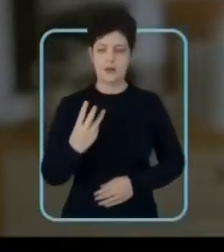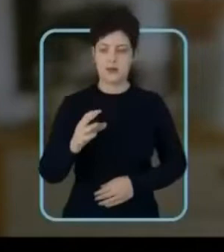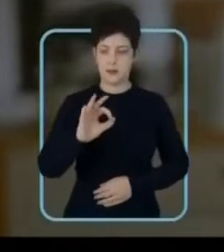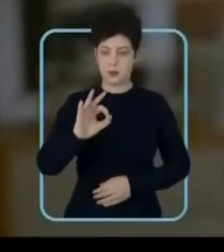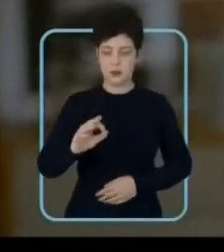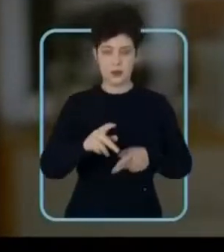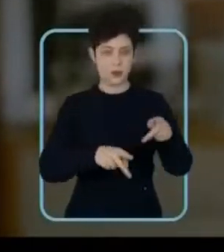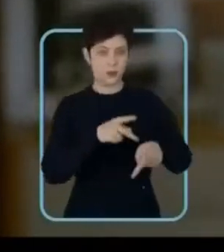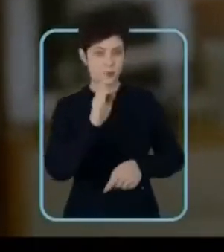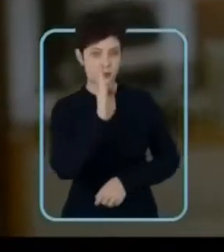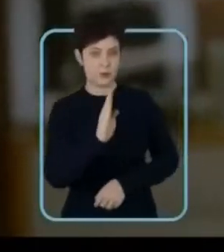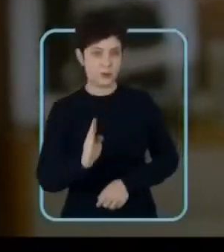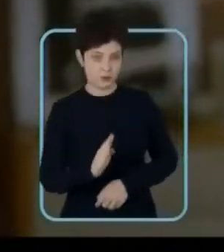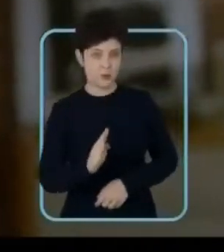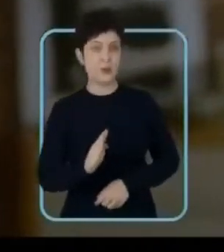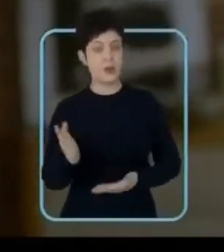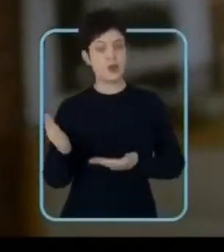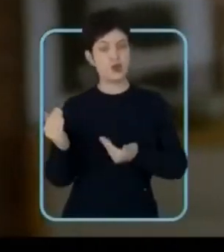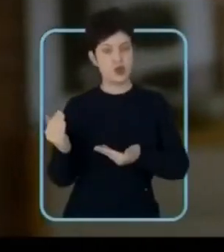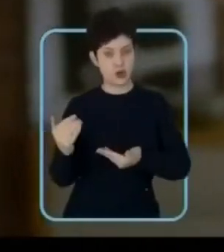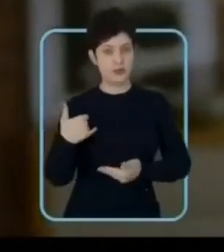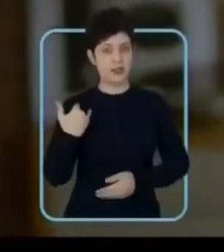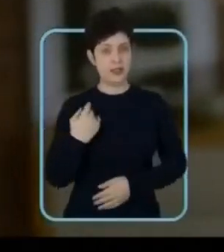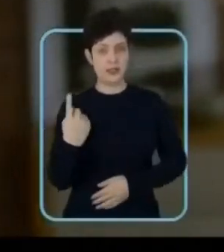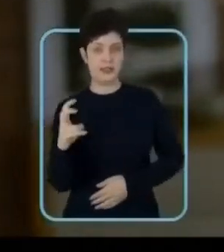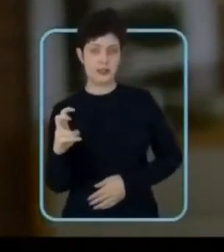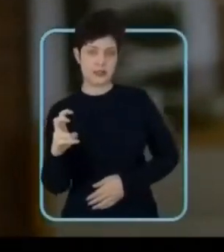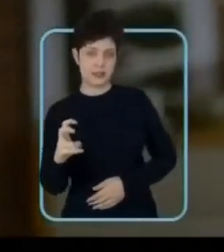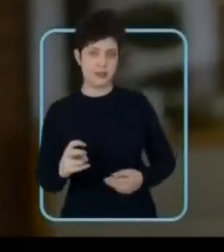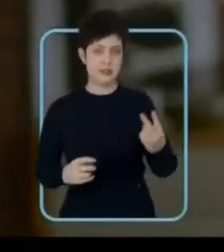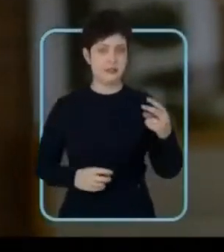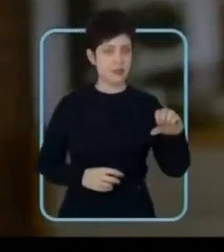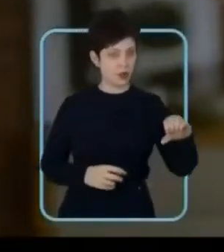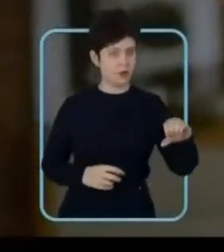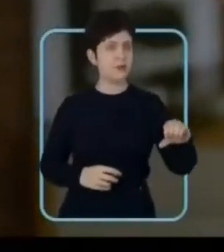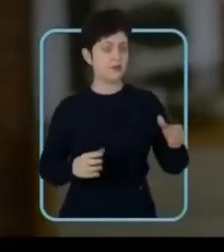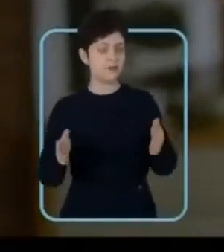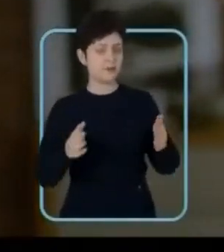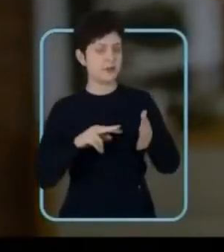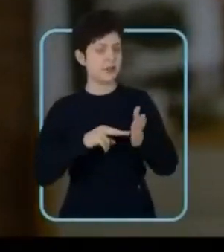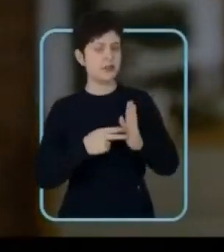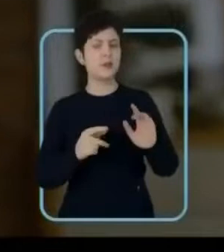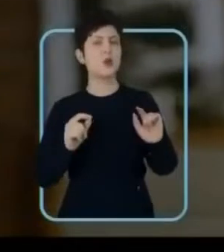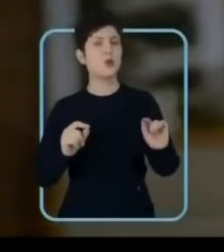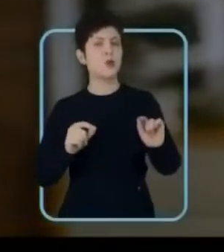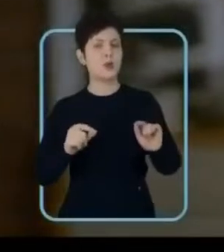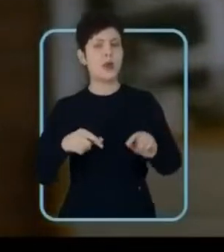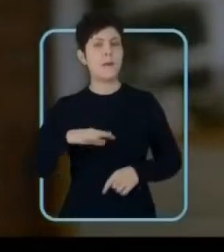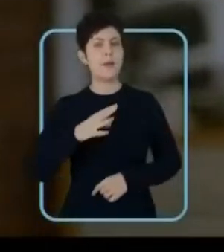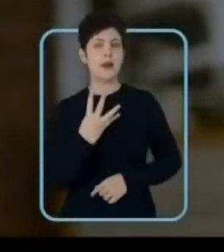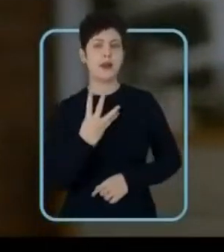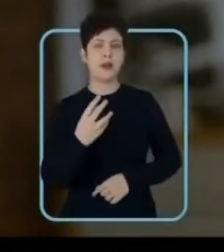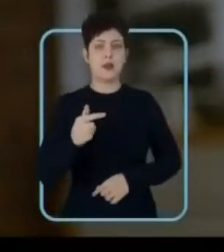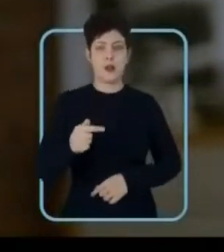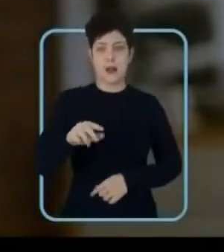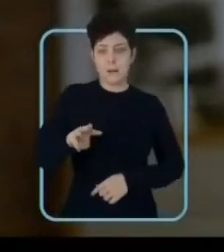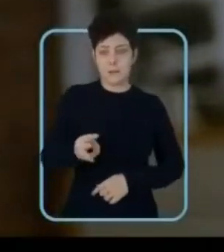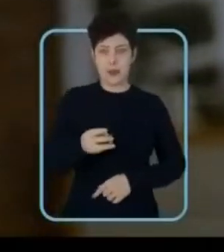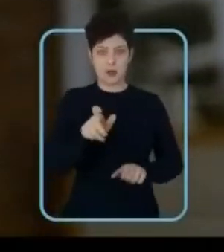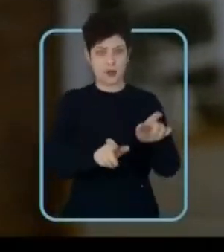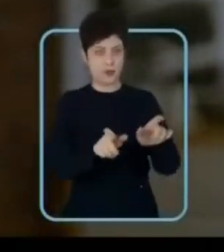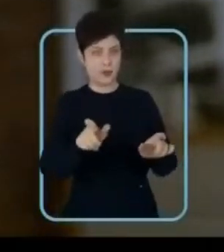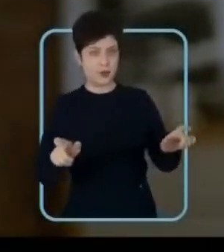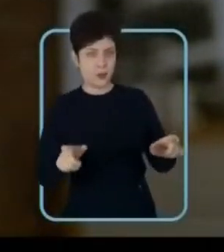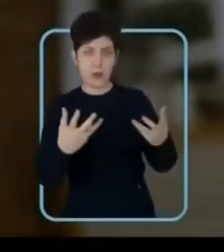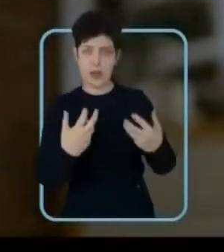% da população brasileira são jovens entre 15 e 29 anos? Isso significa que são mais de 47 milhões